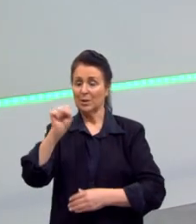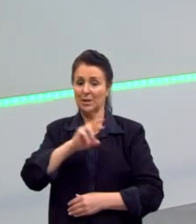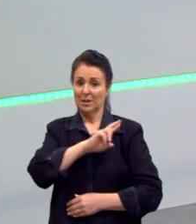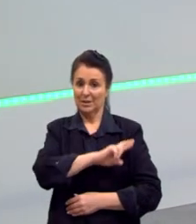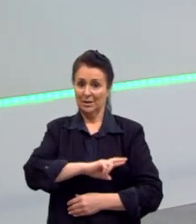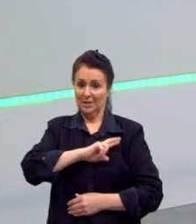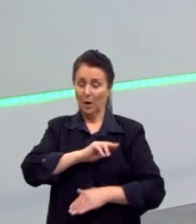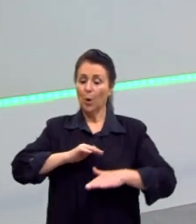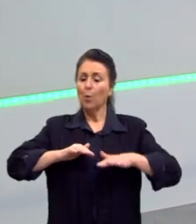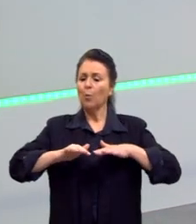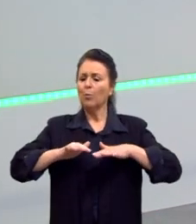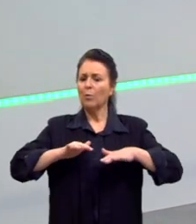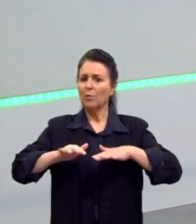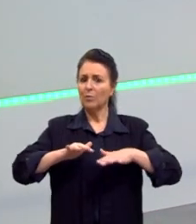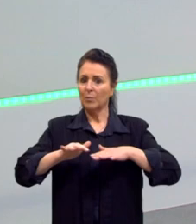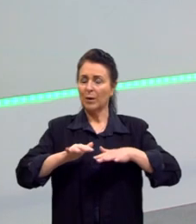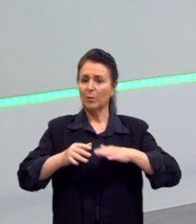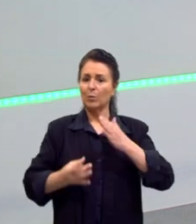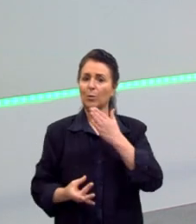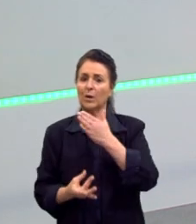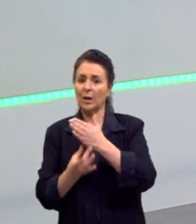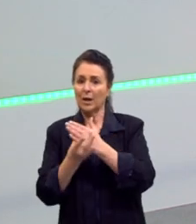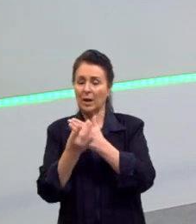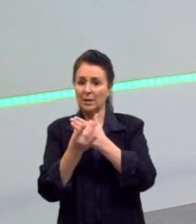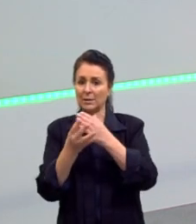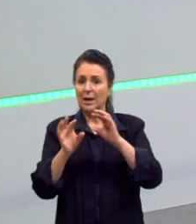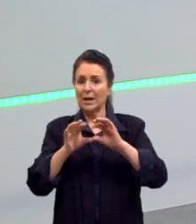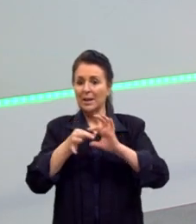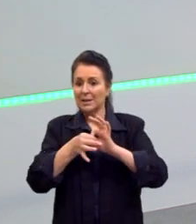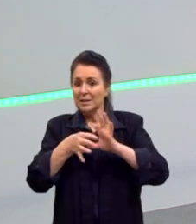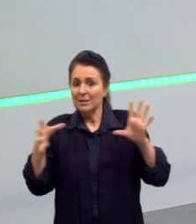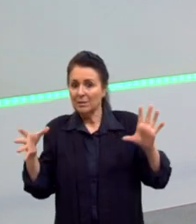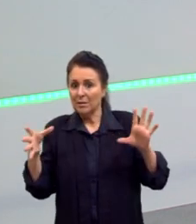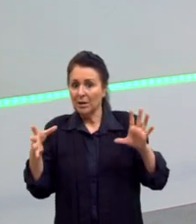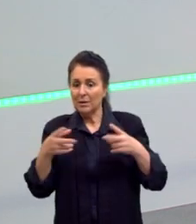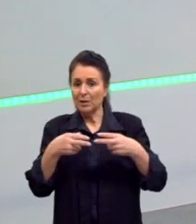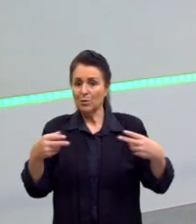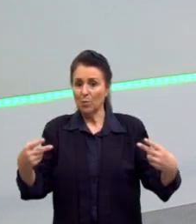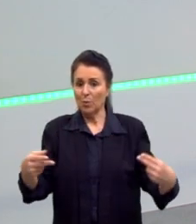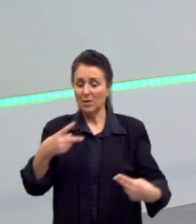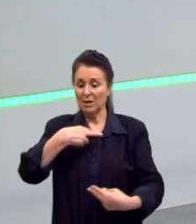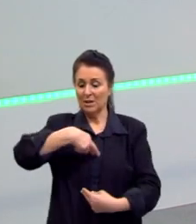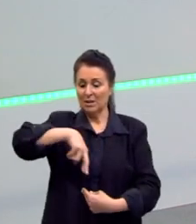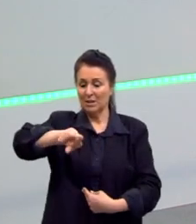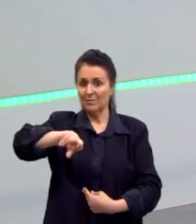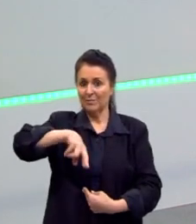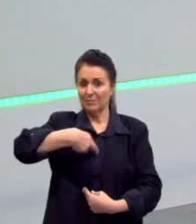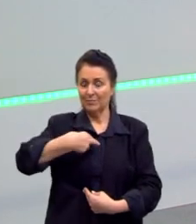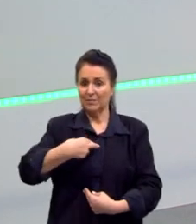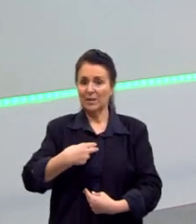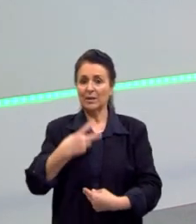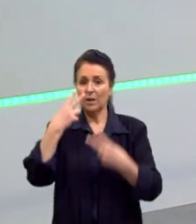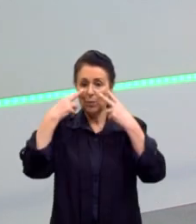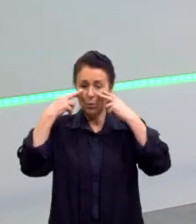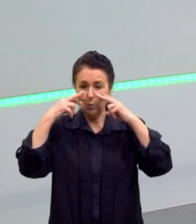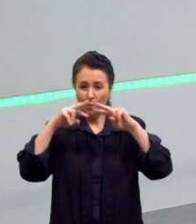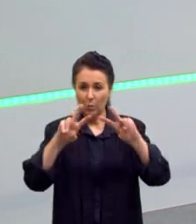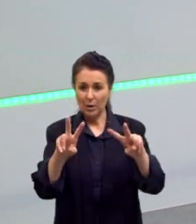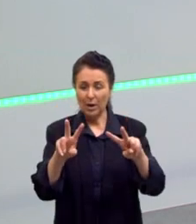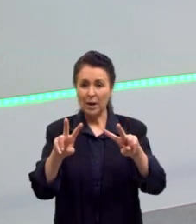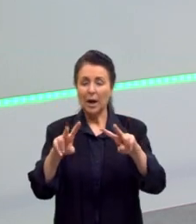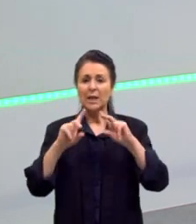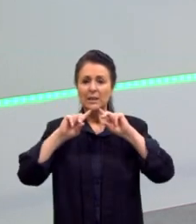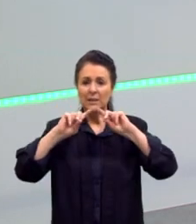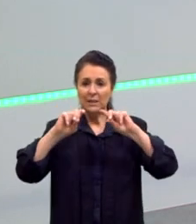ele se desvincula de qualquer relação com os preceitos religiosos. O realismo possui um olhar crítico para as ações